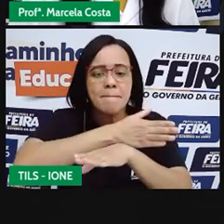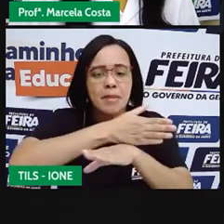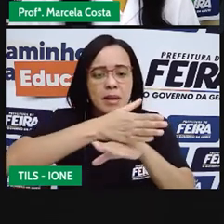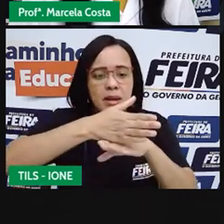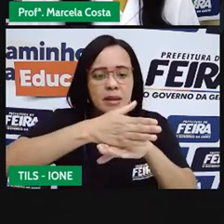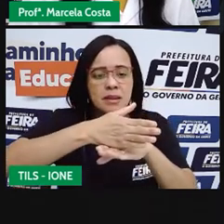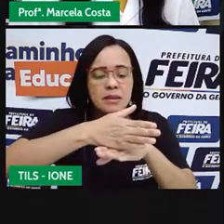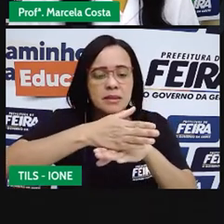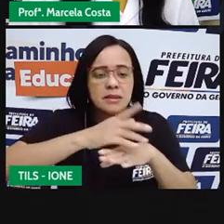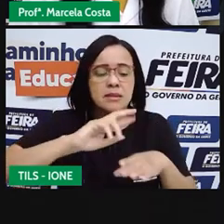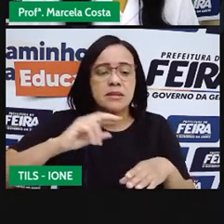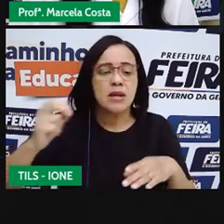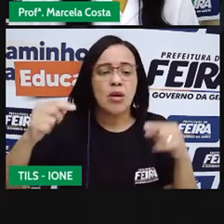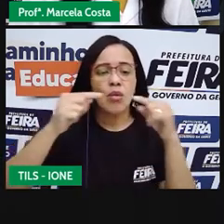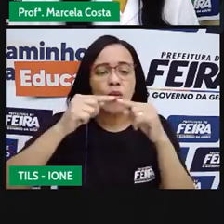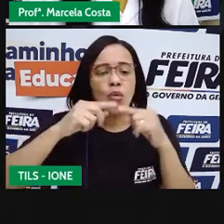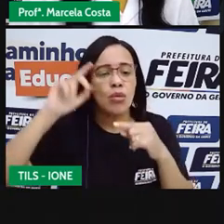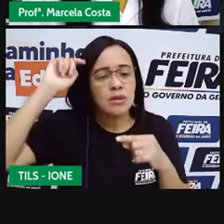é negra?